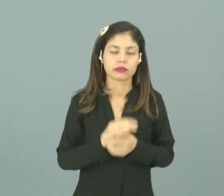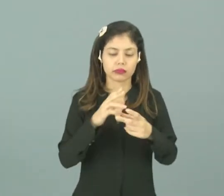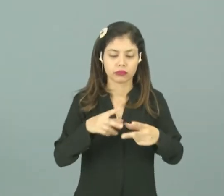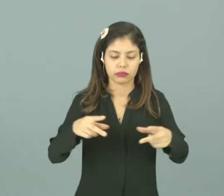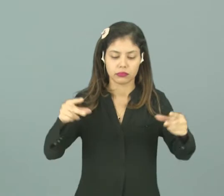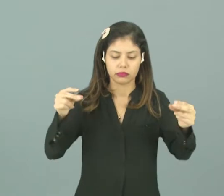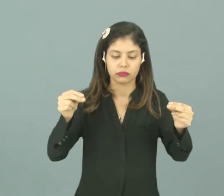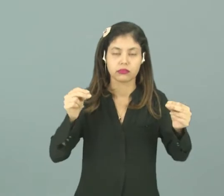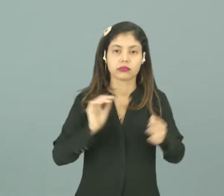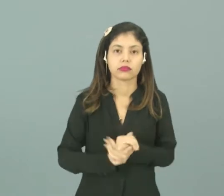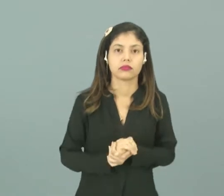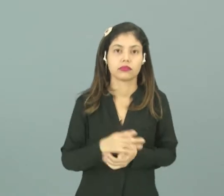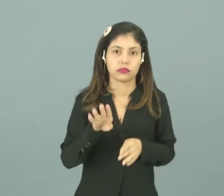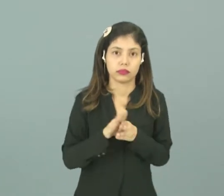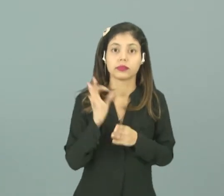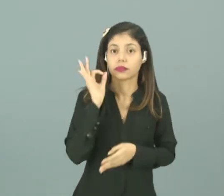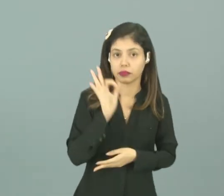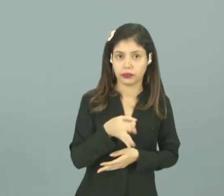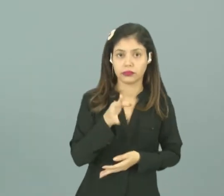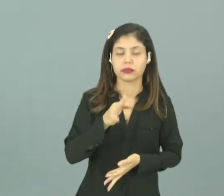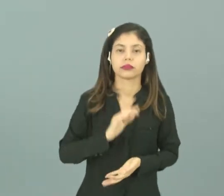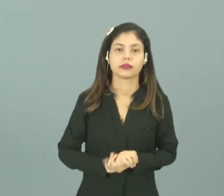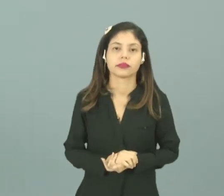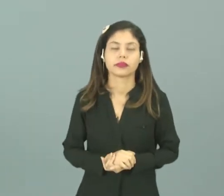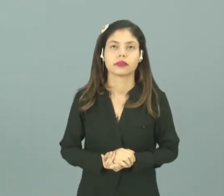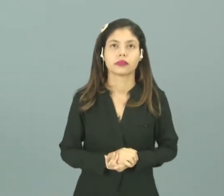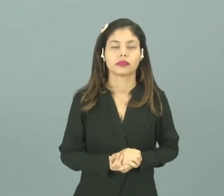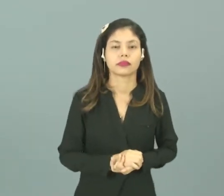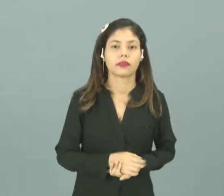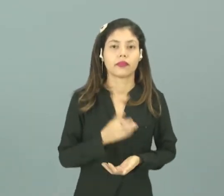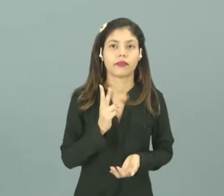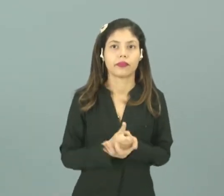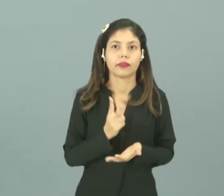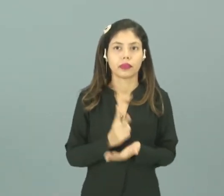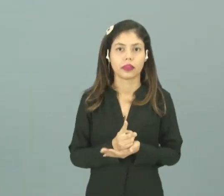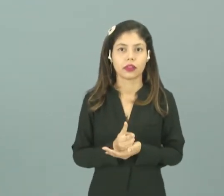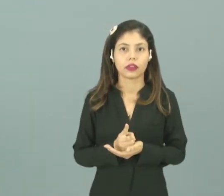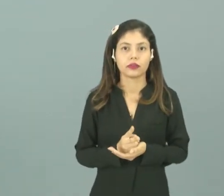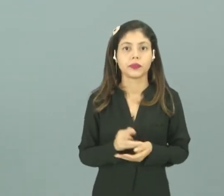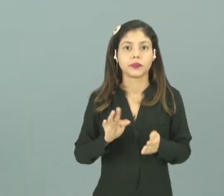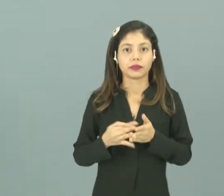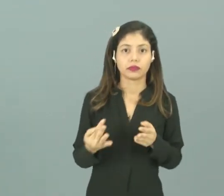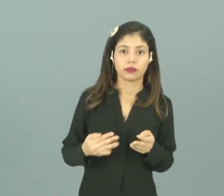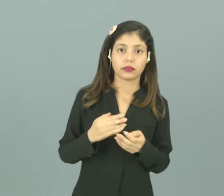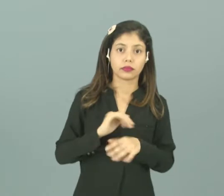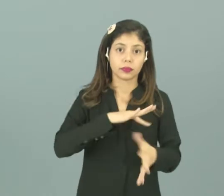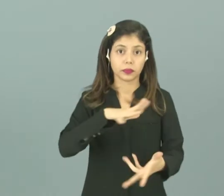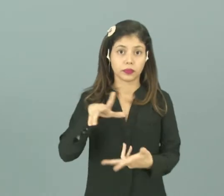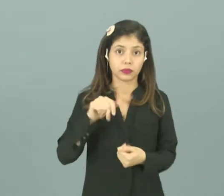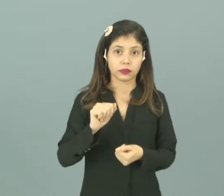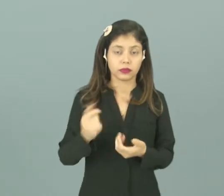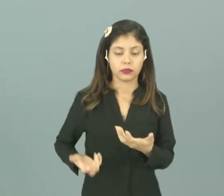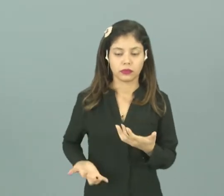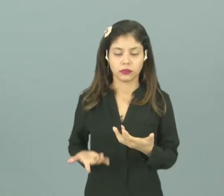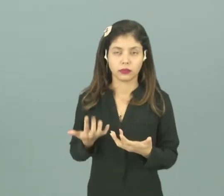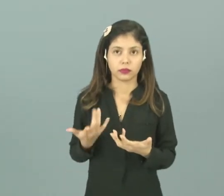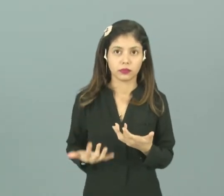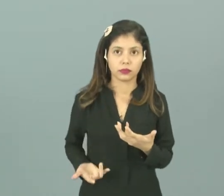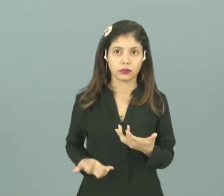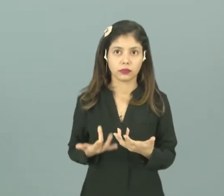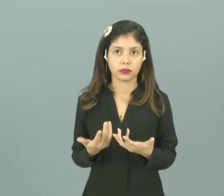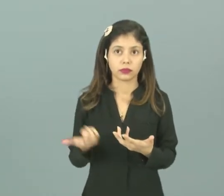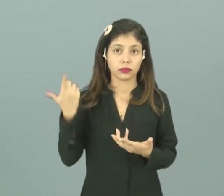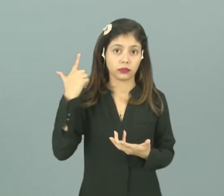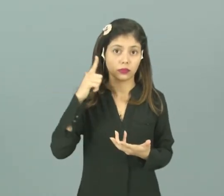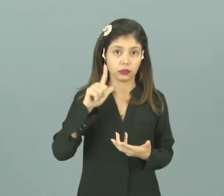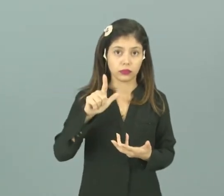em uma temperatura adequada, né? E seria da mesma forma que acontece no nosso planeta. Se o efeito estufa consegue